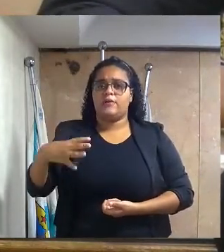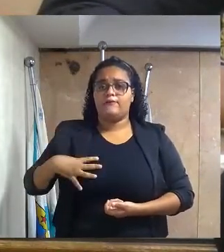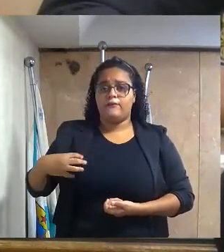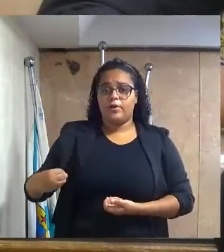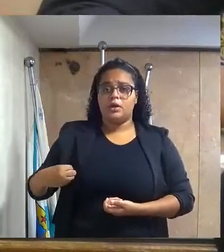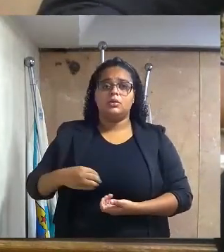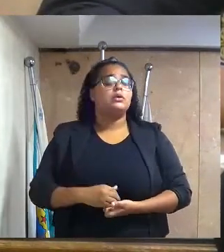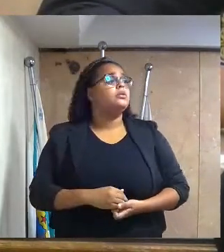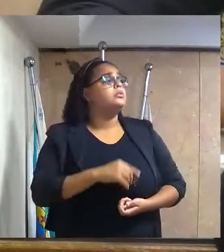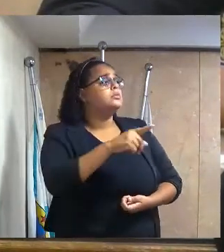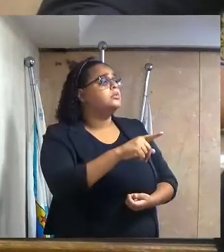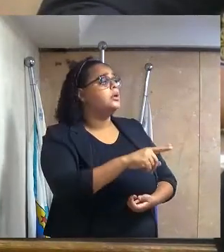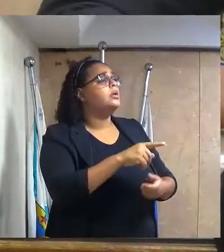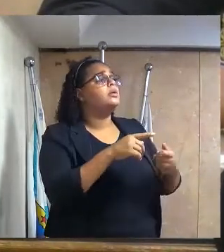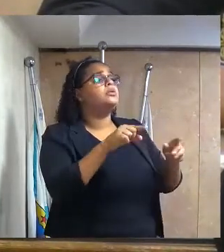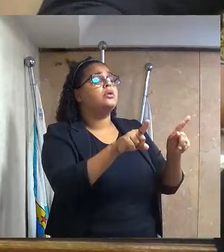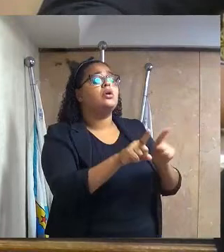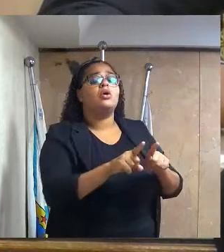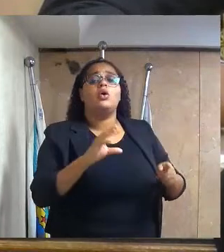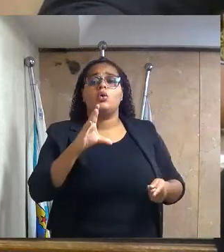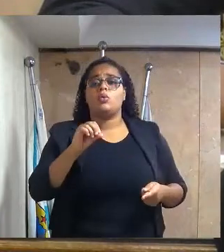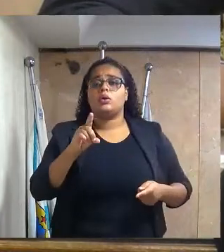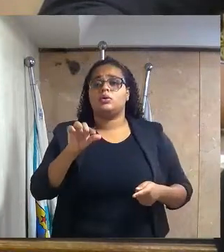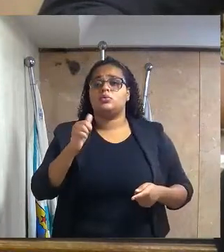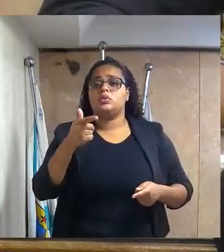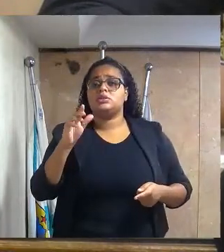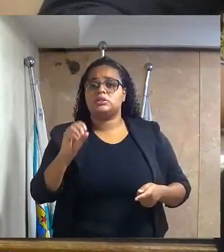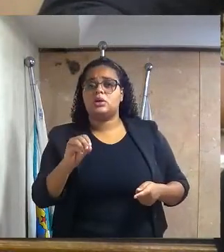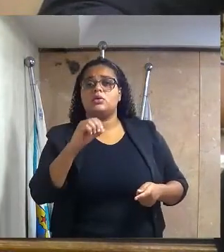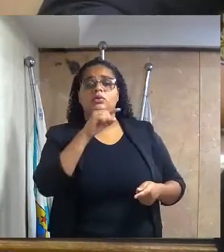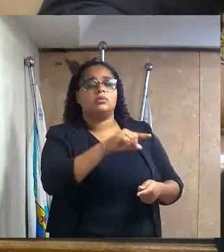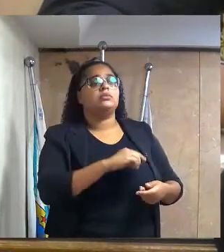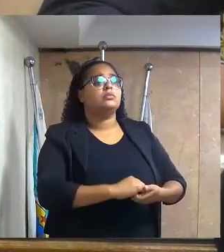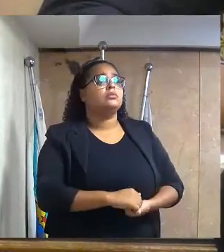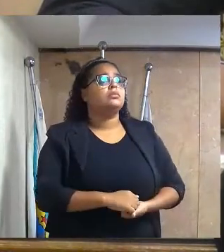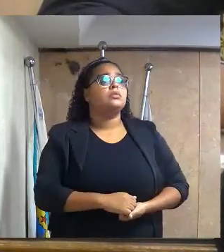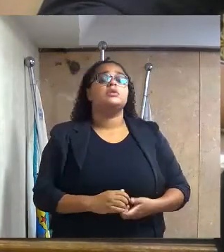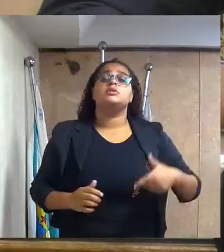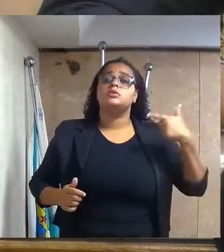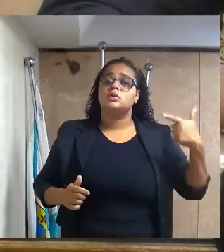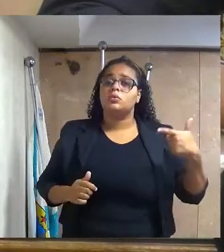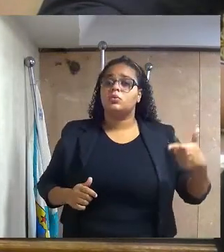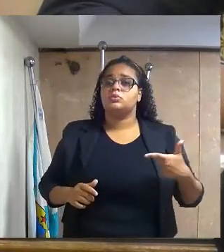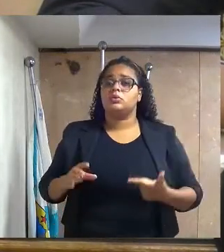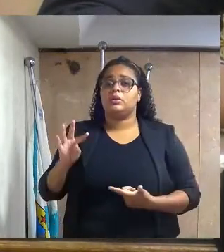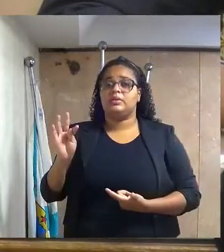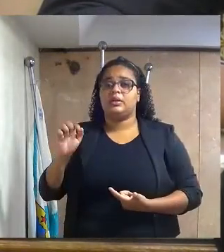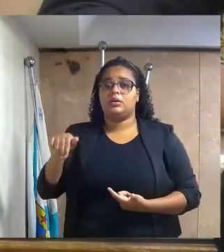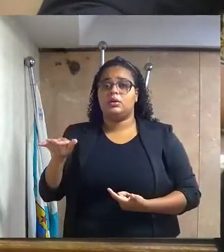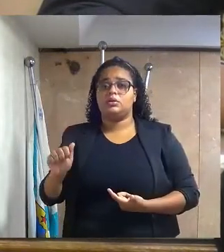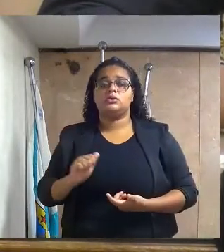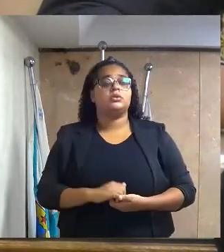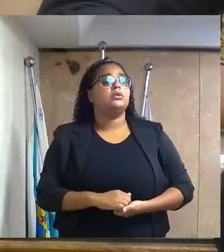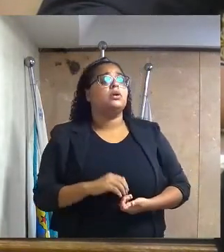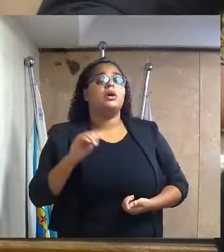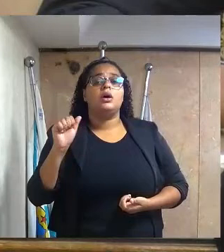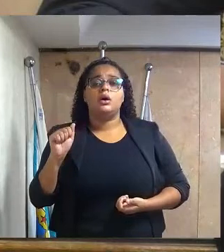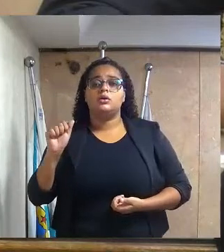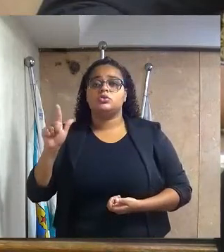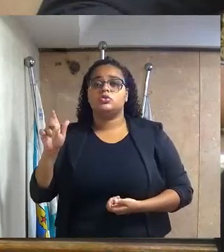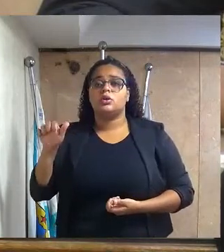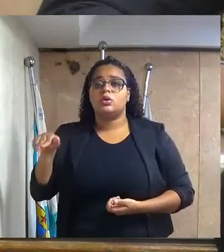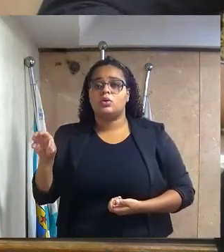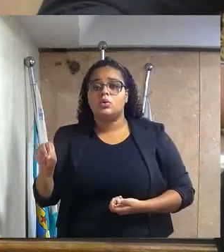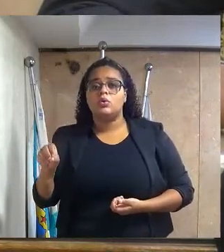filho, conseguindo moções e congratulações, ao licencioso senhor segundo-tenente, Ângelo Gomes